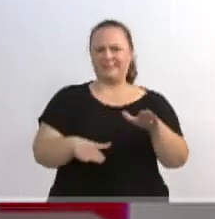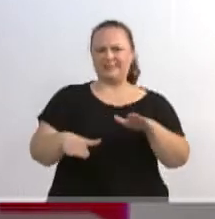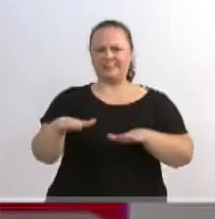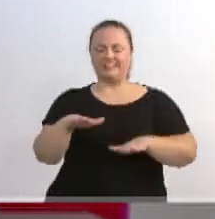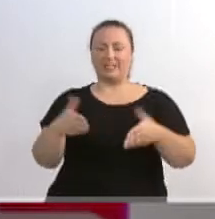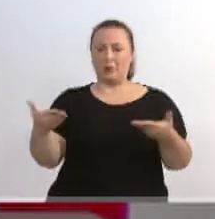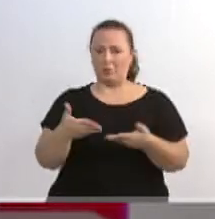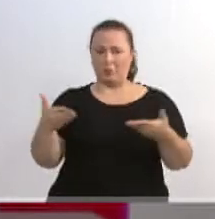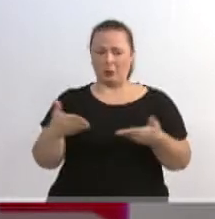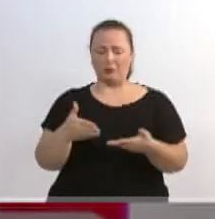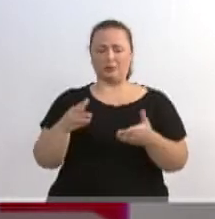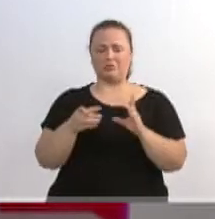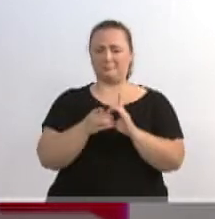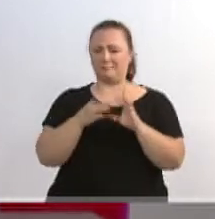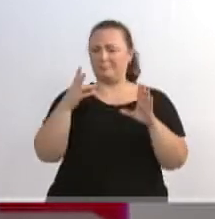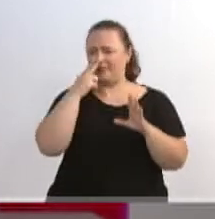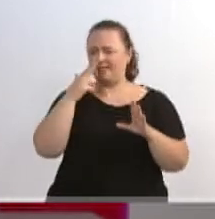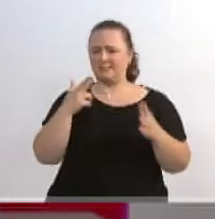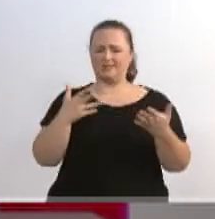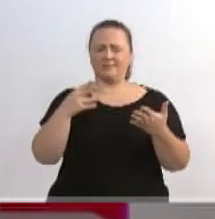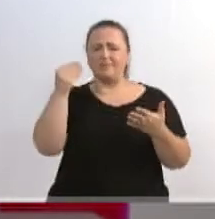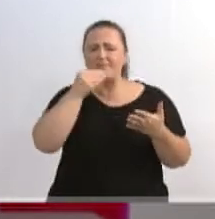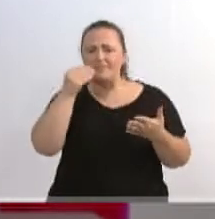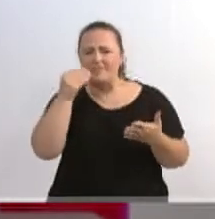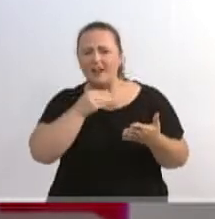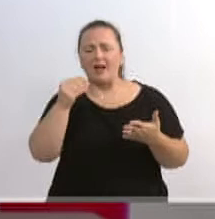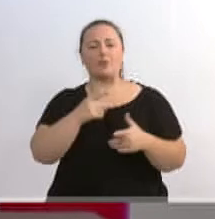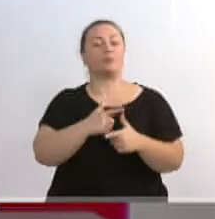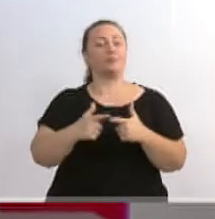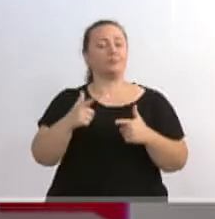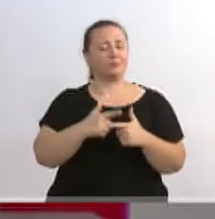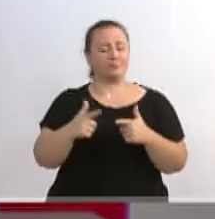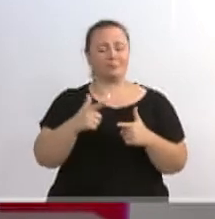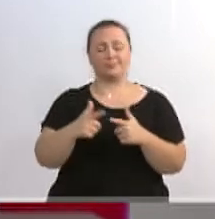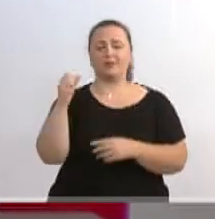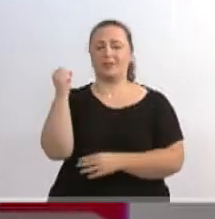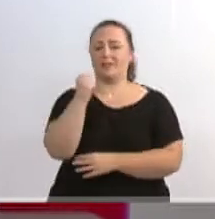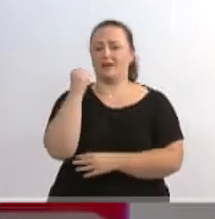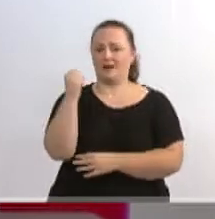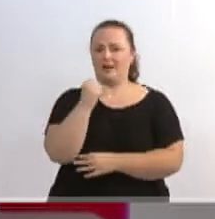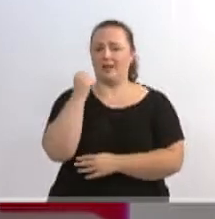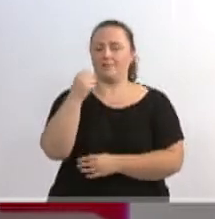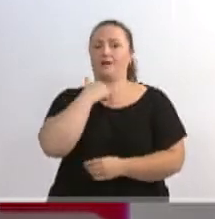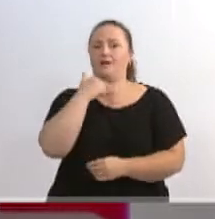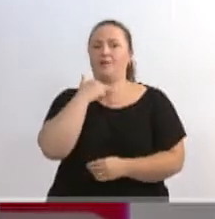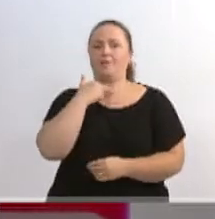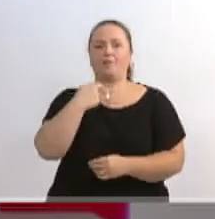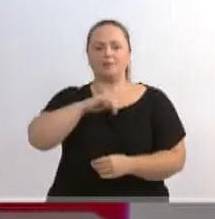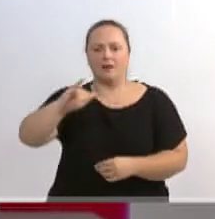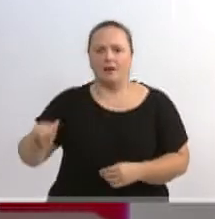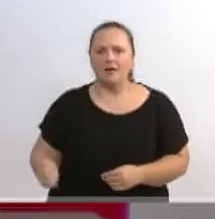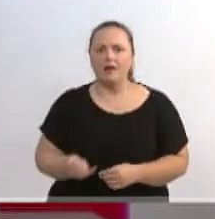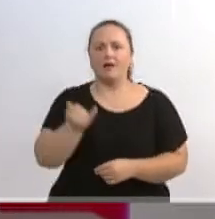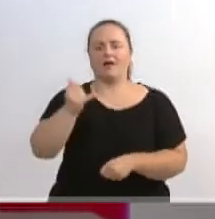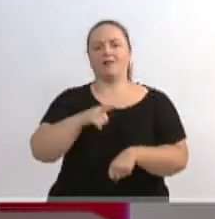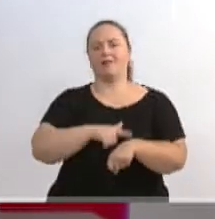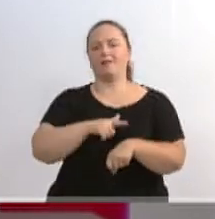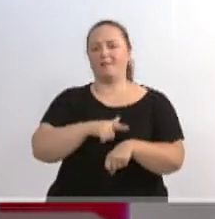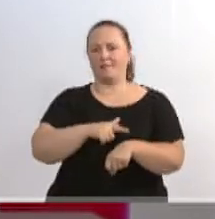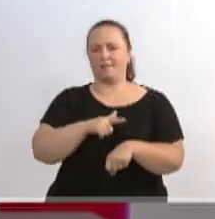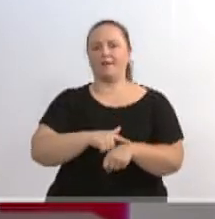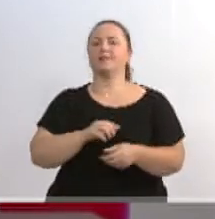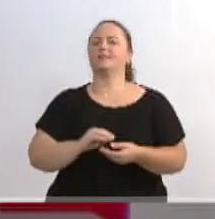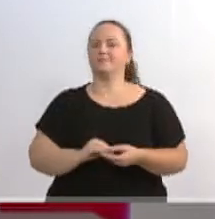se gerou no país é um problema incrível, um problema imenso. E não pode. E acho que a gente tem que aproveitar esse momento e fazermos,